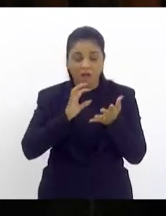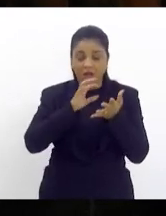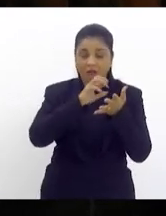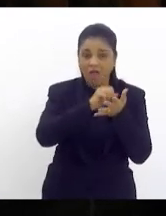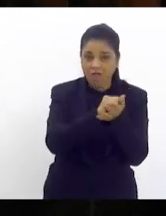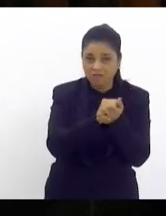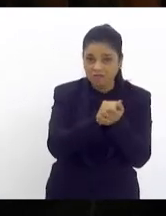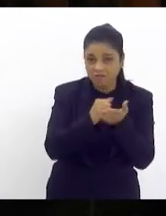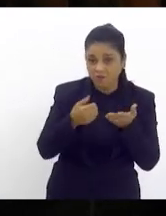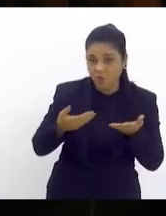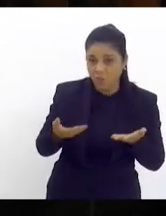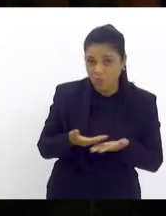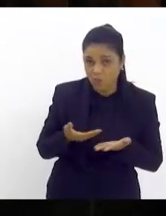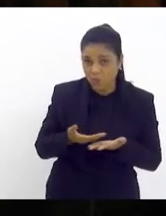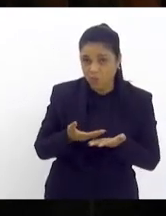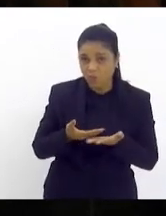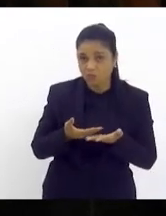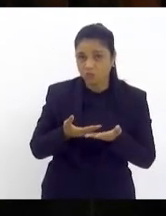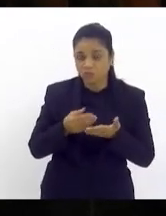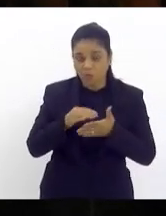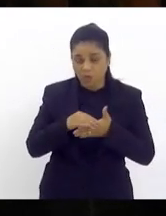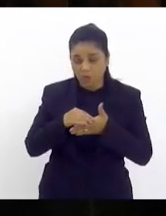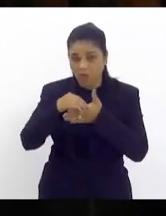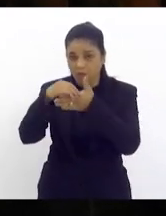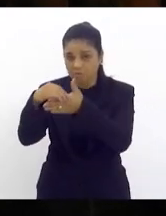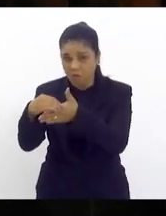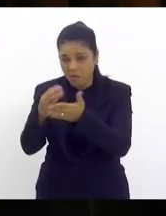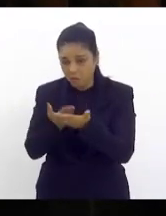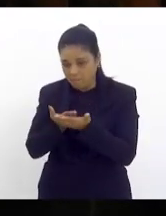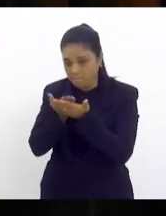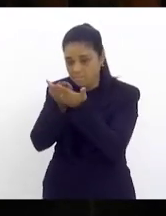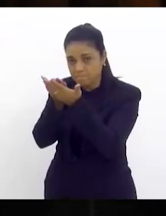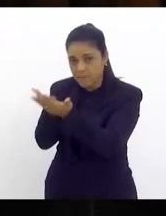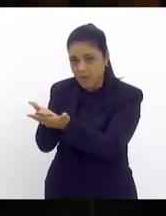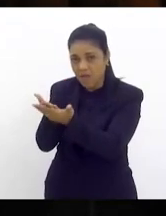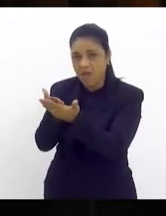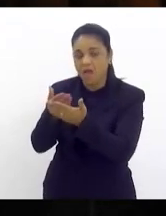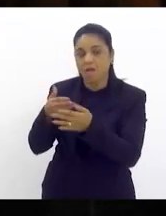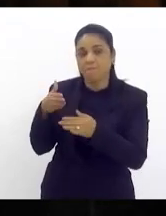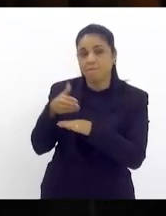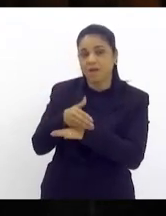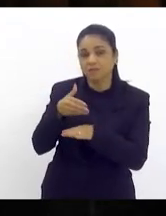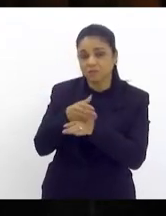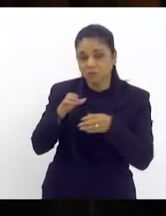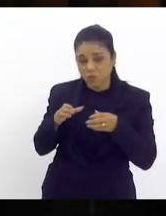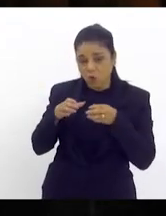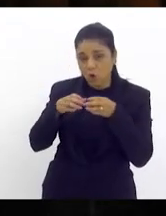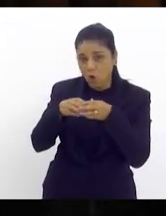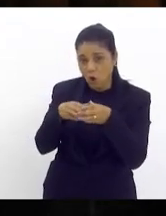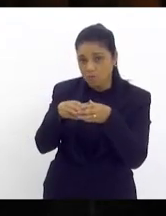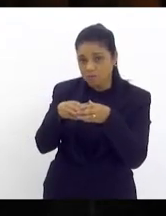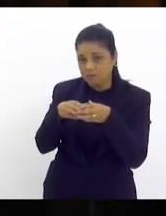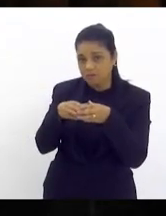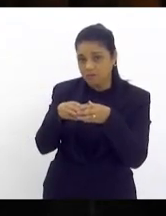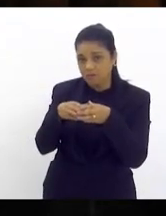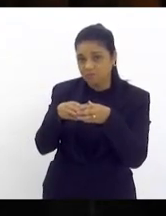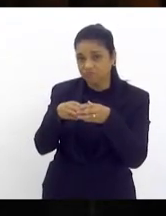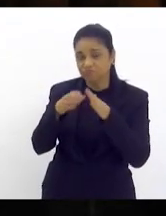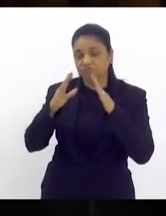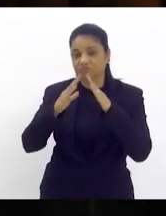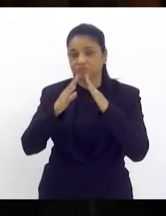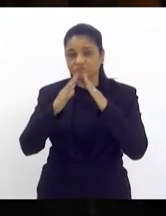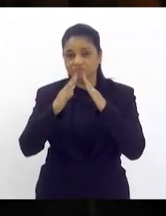primeiro o encaminhamento que faço que é a participação da comissão de habitação nesse debate